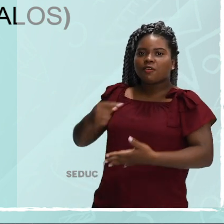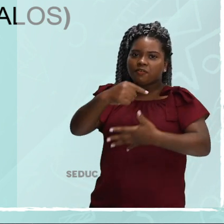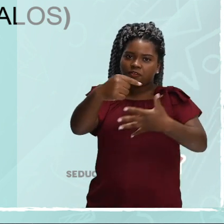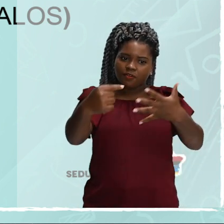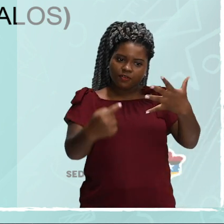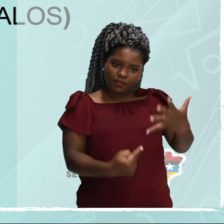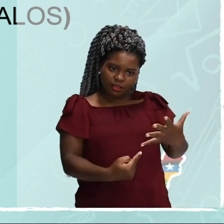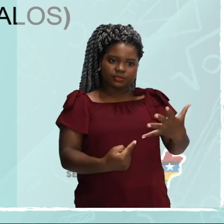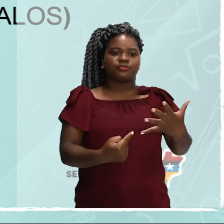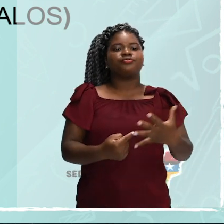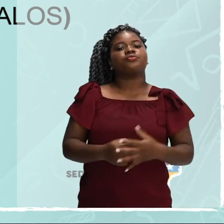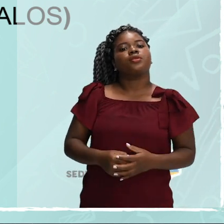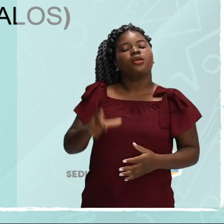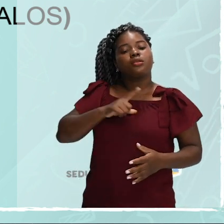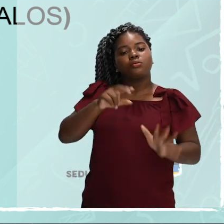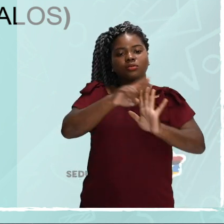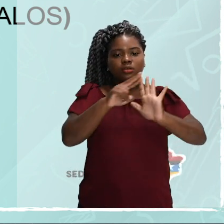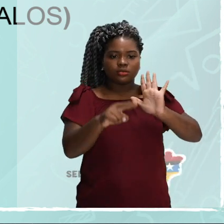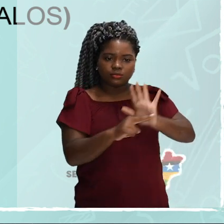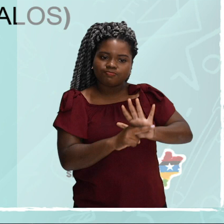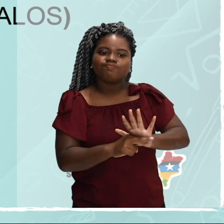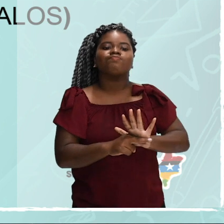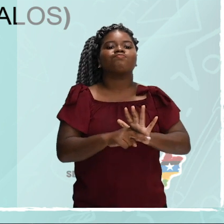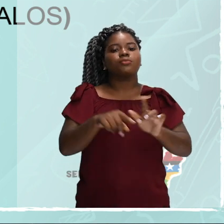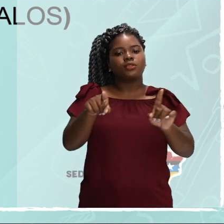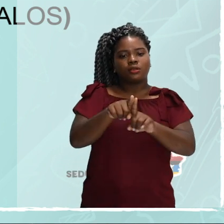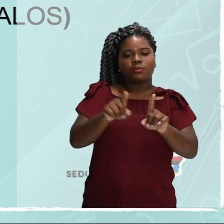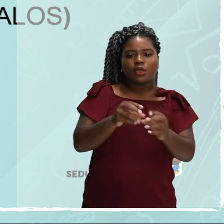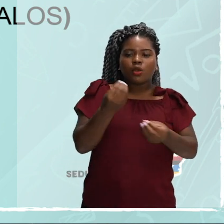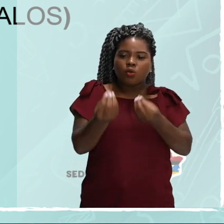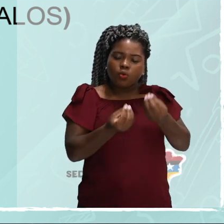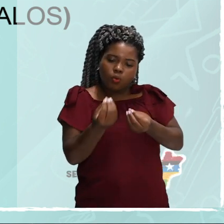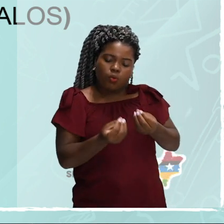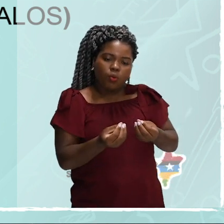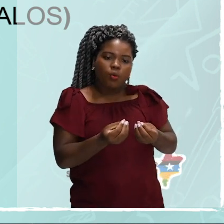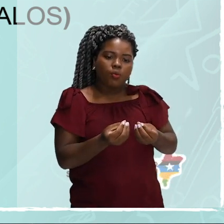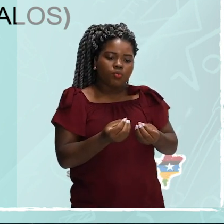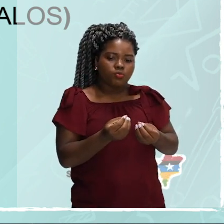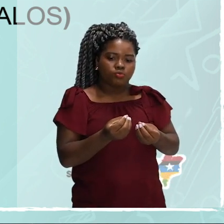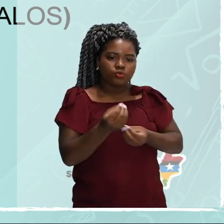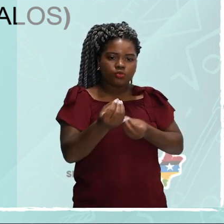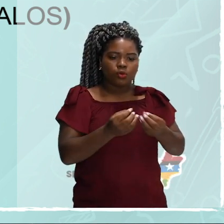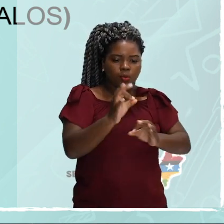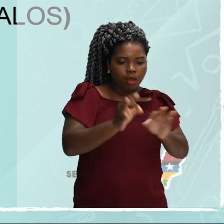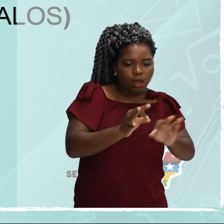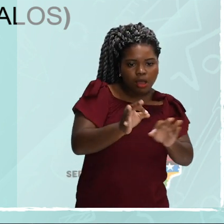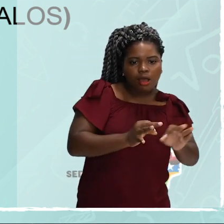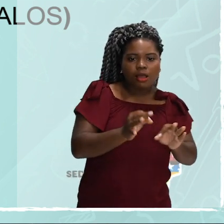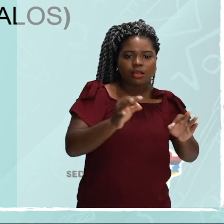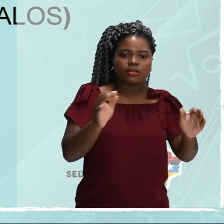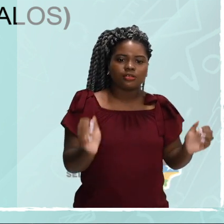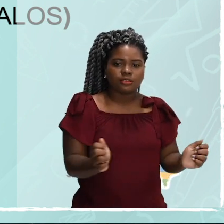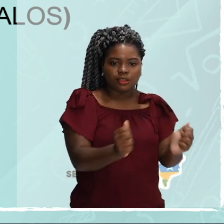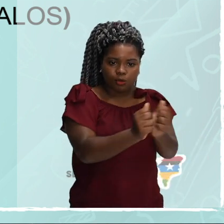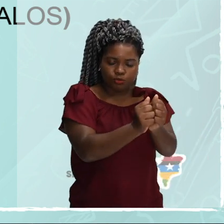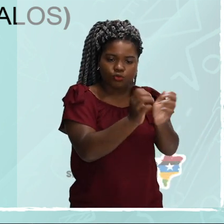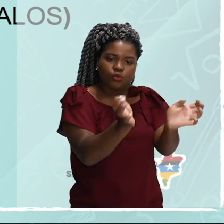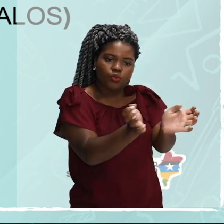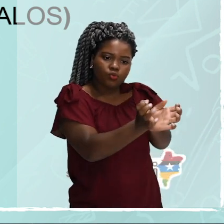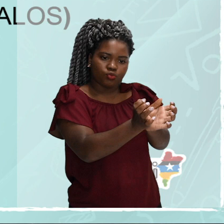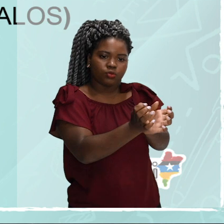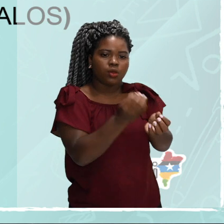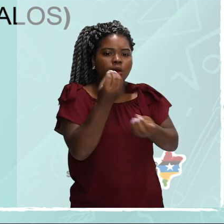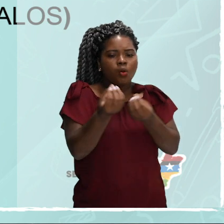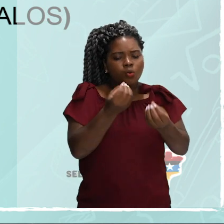em relação às suas dimensões, composição da equipe, como é que uma equipe faz para marcar um ponto,